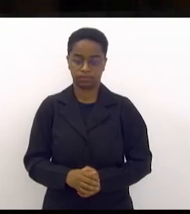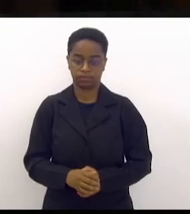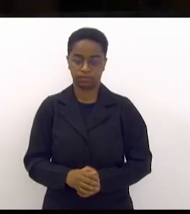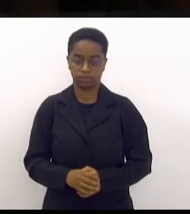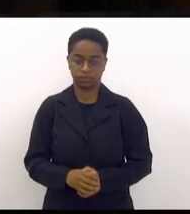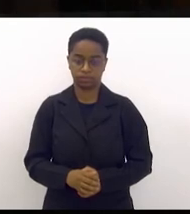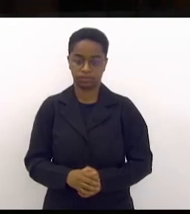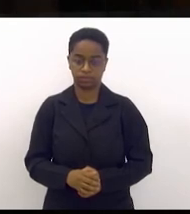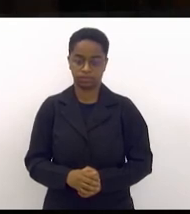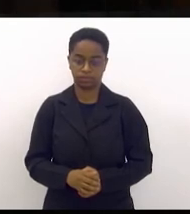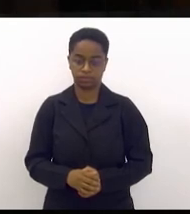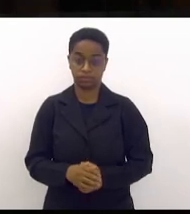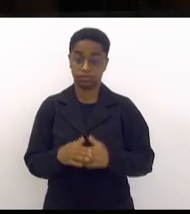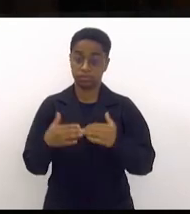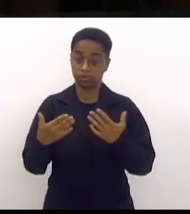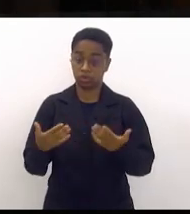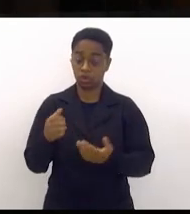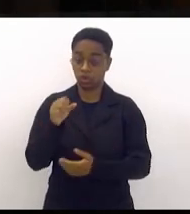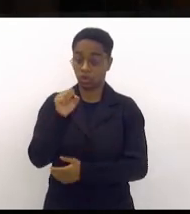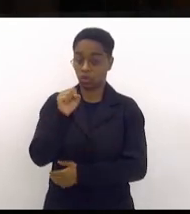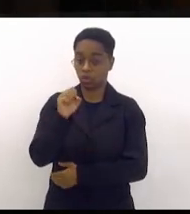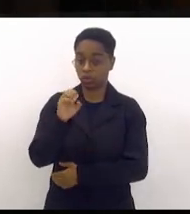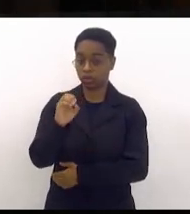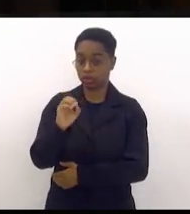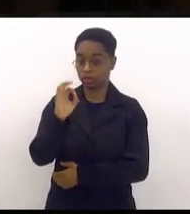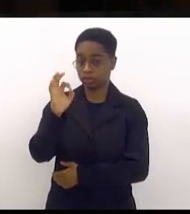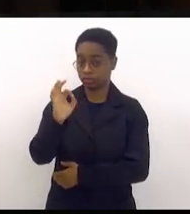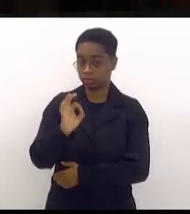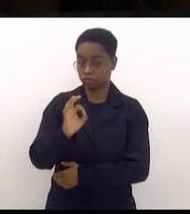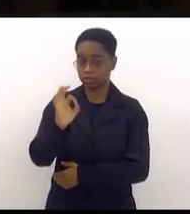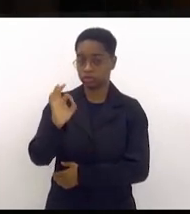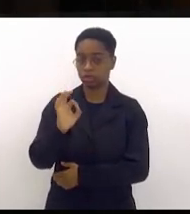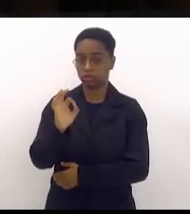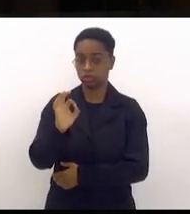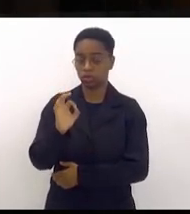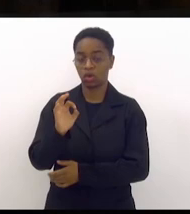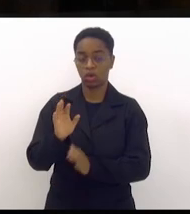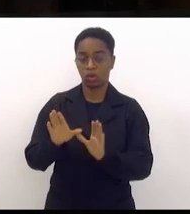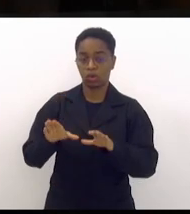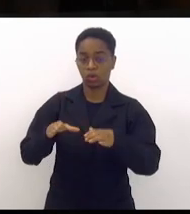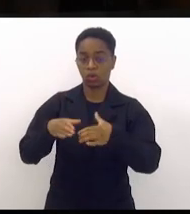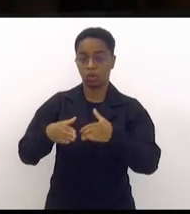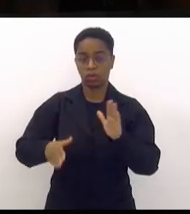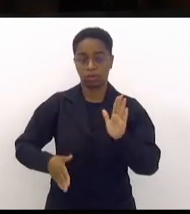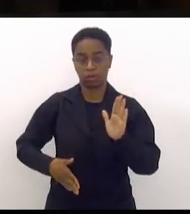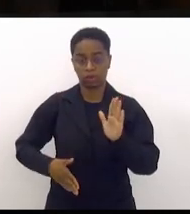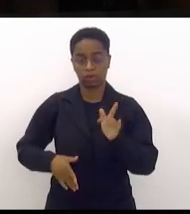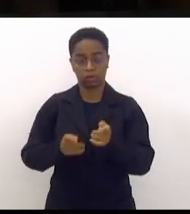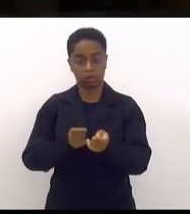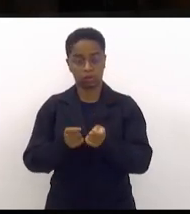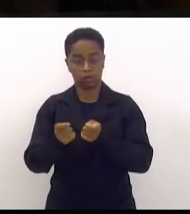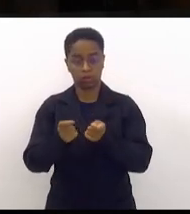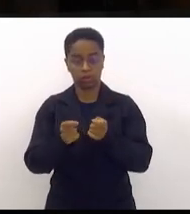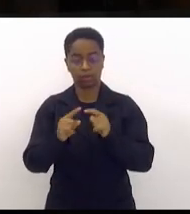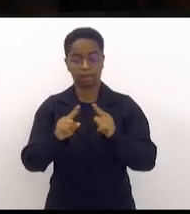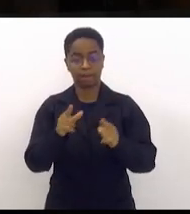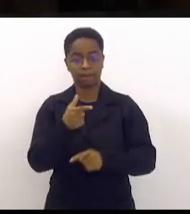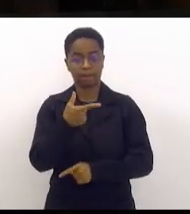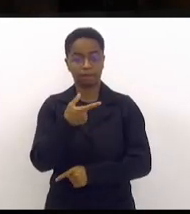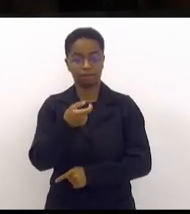sendo que 80% pelo narco e 20%